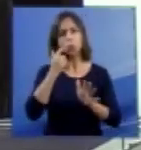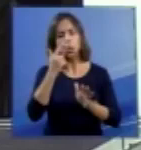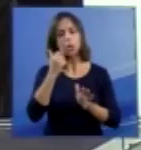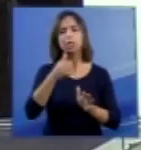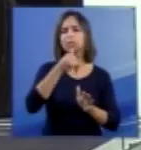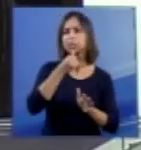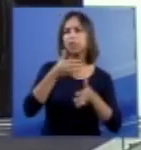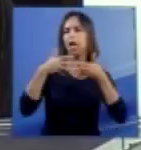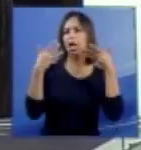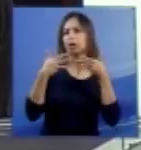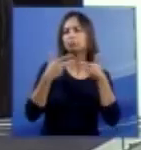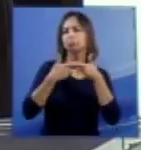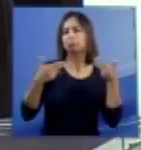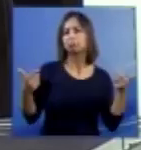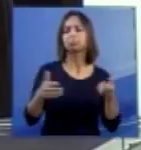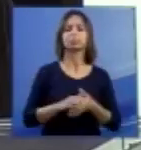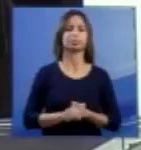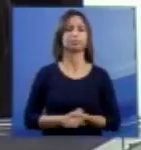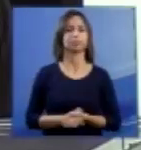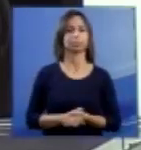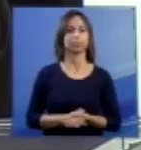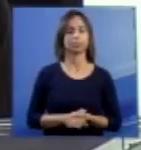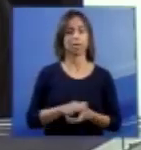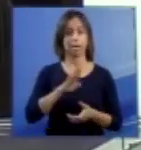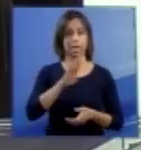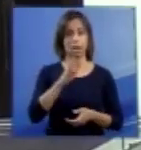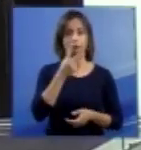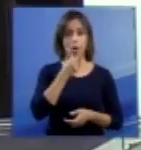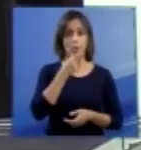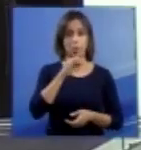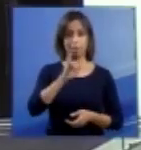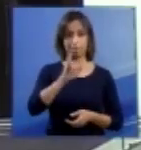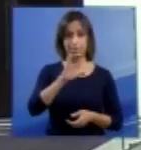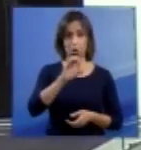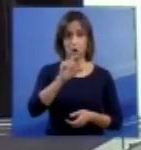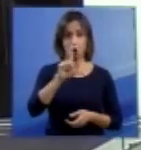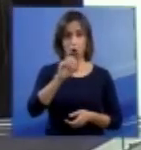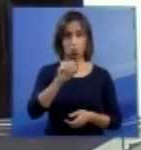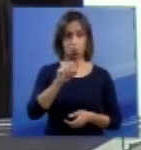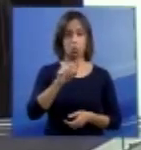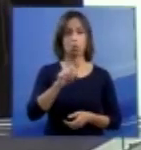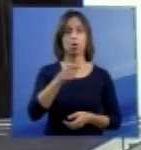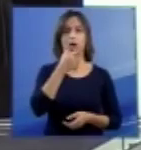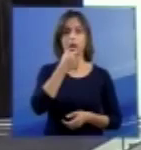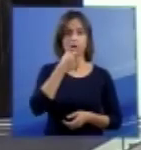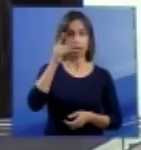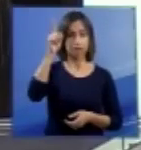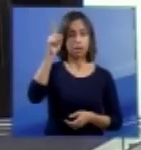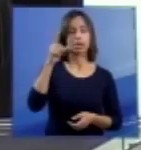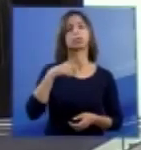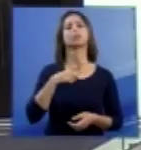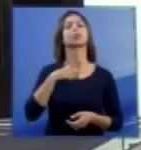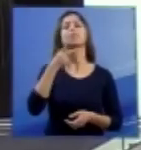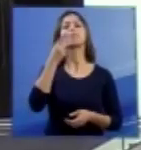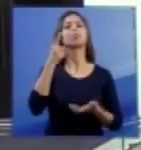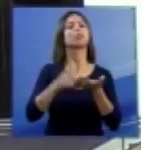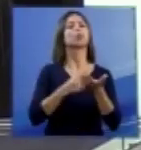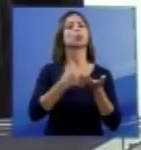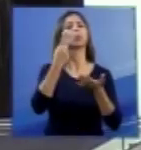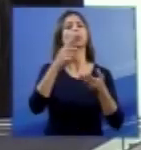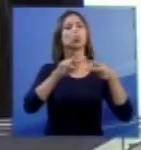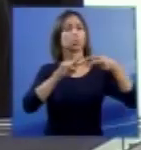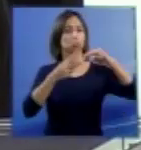emoções. O biólogo inglês, Rupert Sheldrake, ele diz o seguinte, os genes não